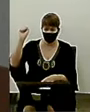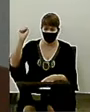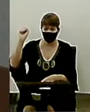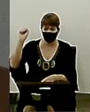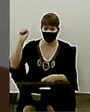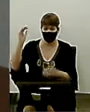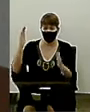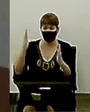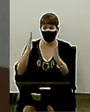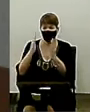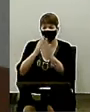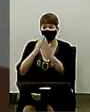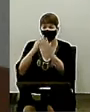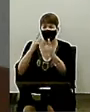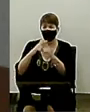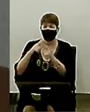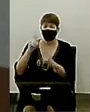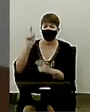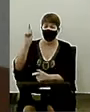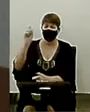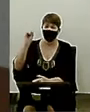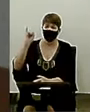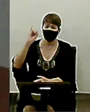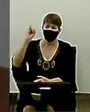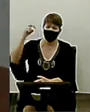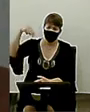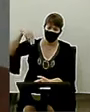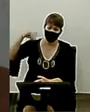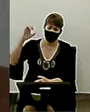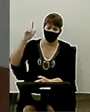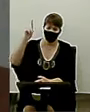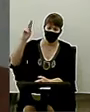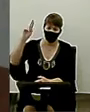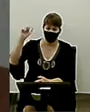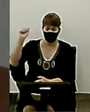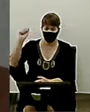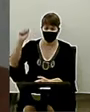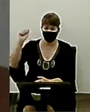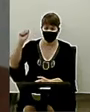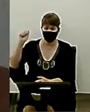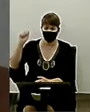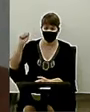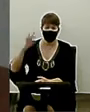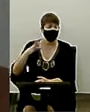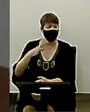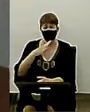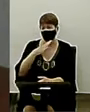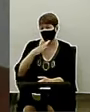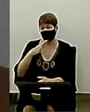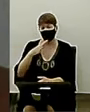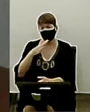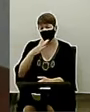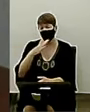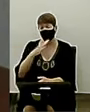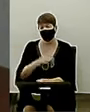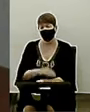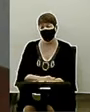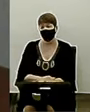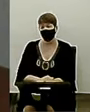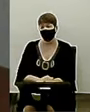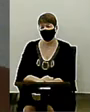Goiás, e eu não fui nem lá, nem a foto da igreja eu tenho para poder mostrar aqui neste livro. igreja foi fundada, se eu não me engano, em